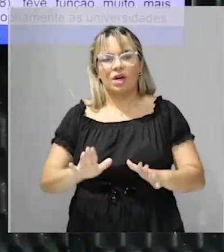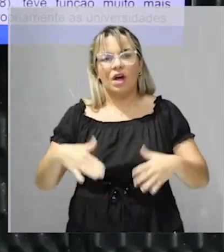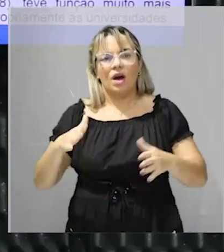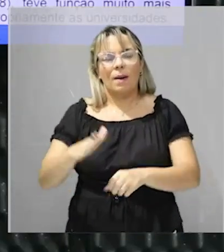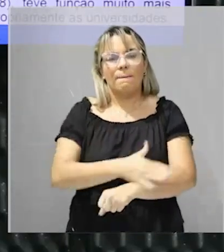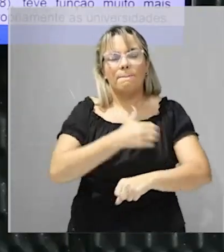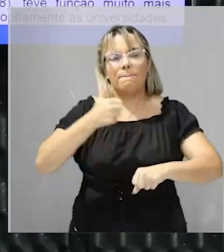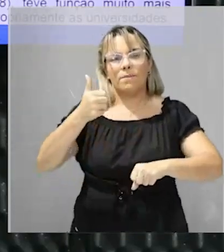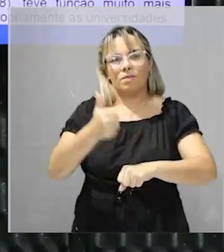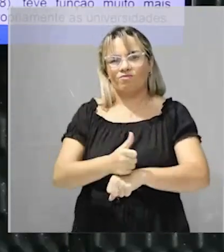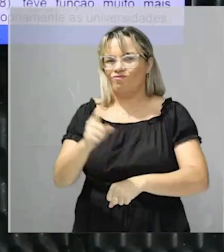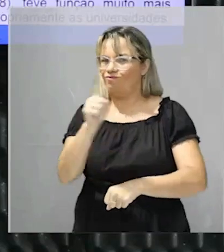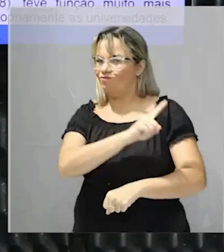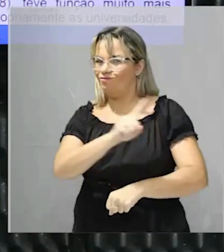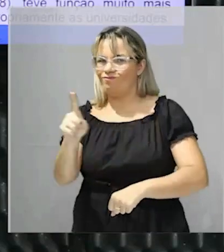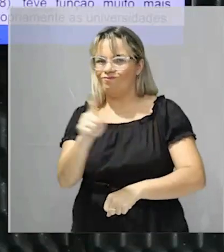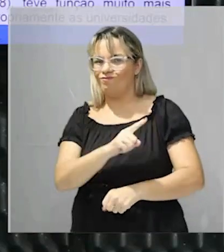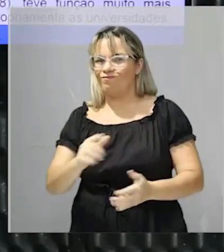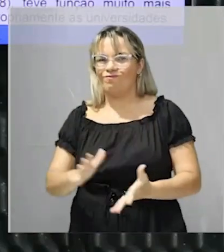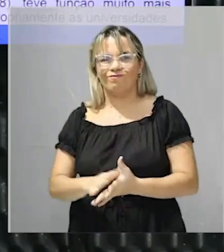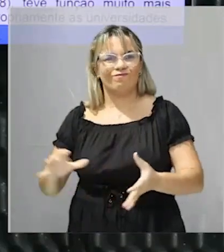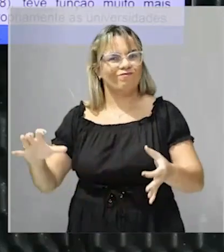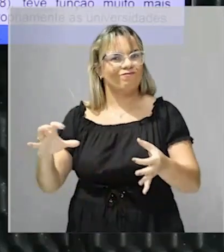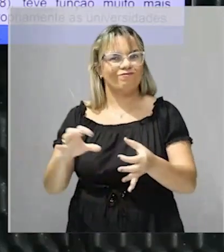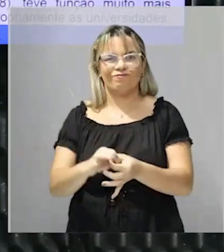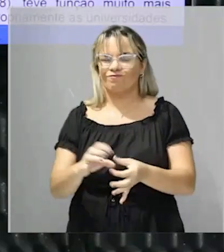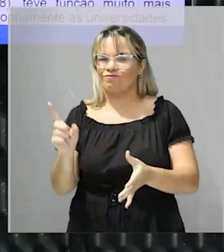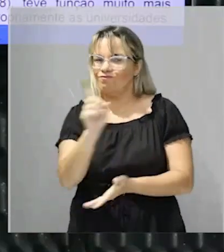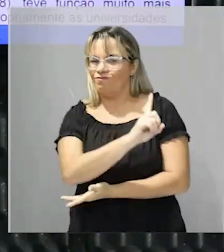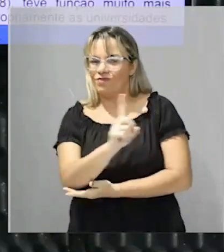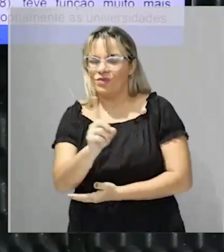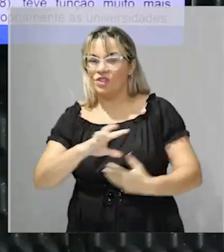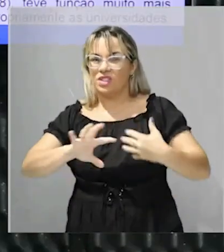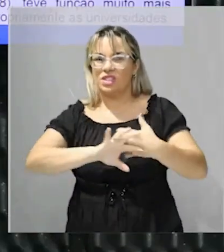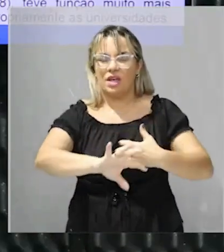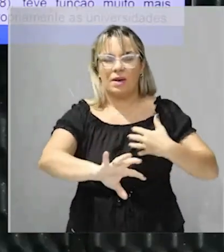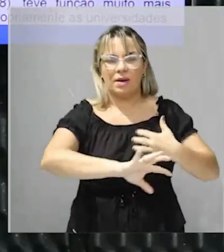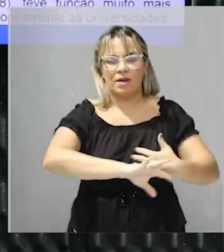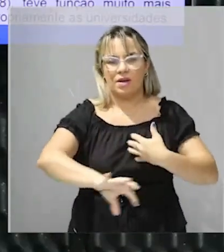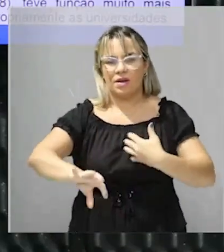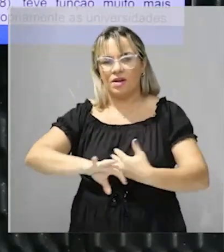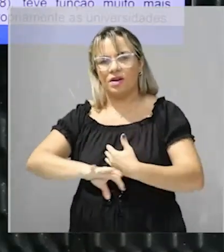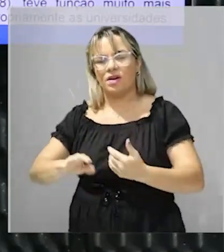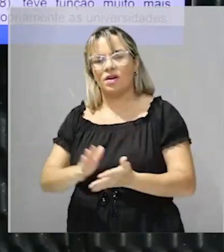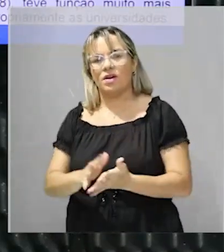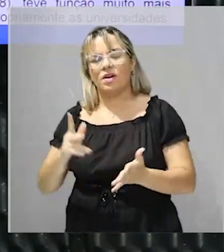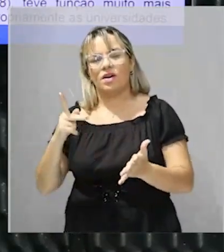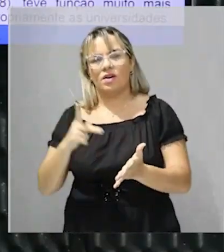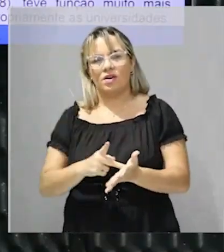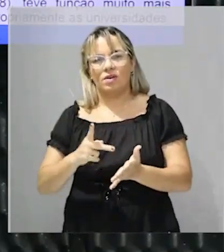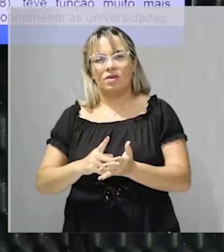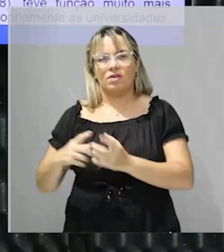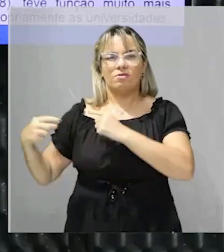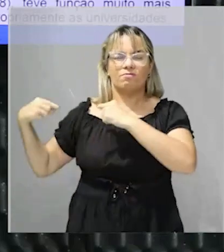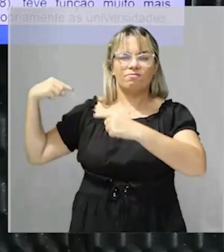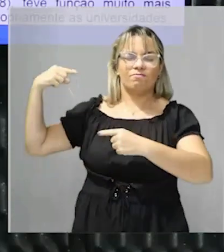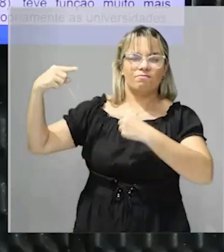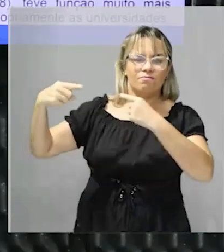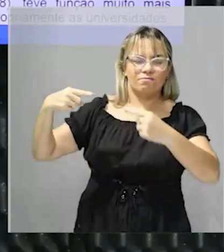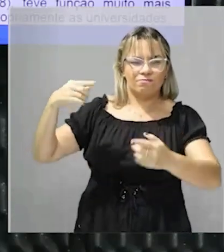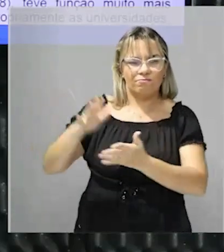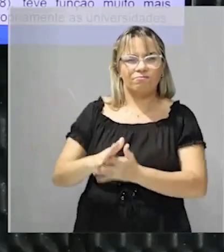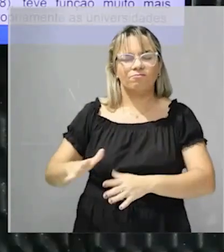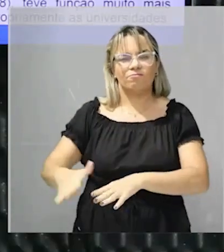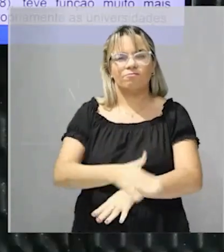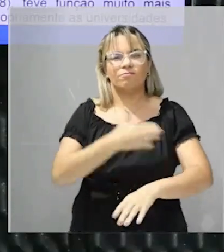elas não vão se manter unidas. Na verdade, já existe até uma herança colonial, dentro dos